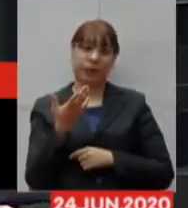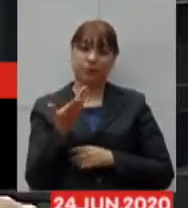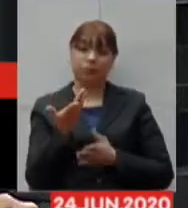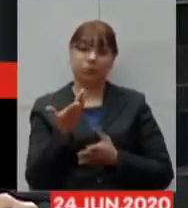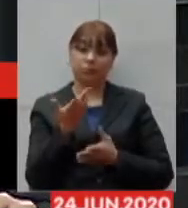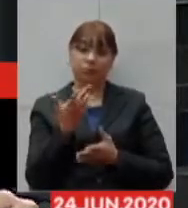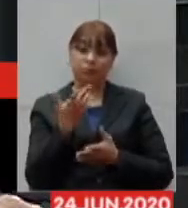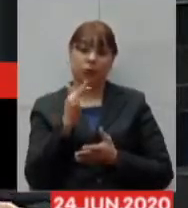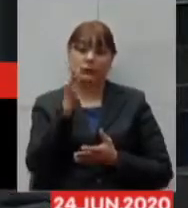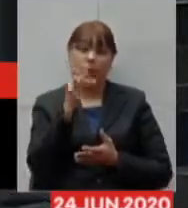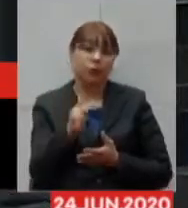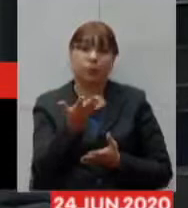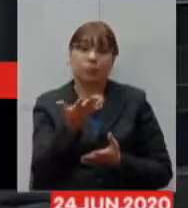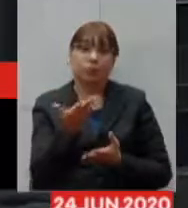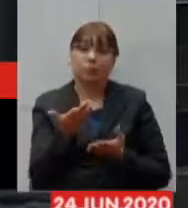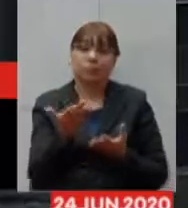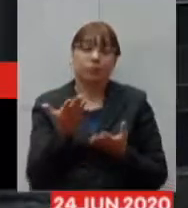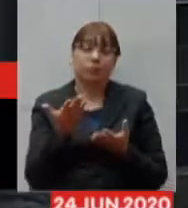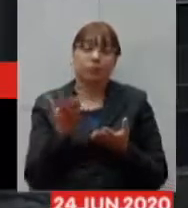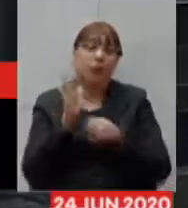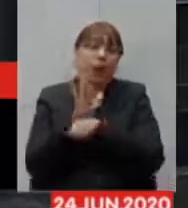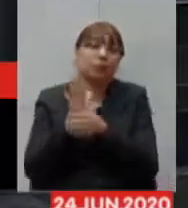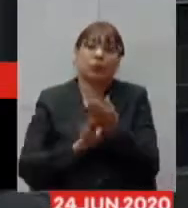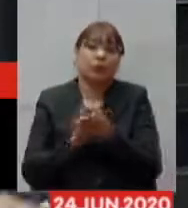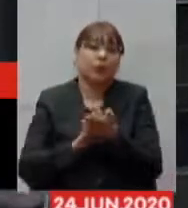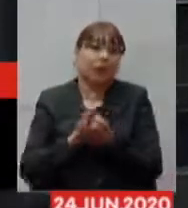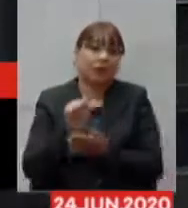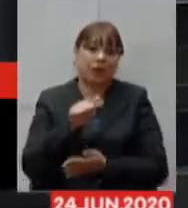saúde para o Estado ou para o município.